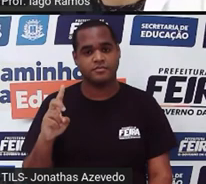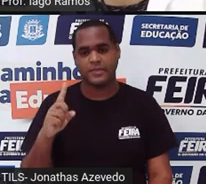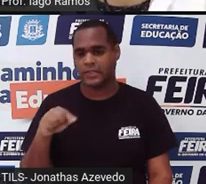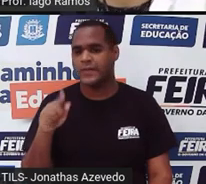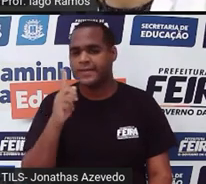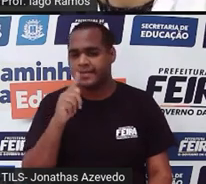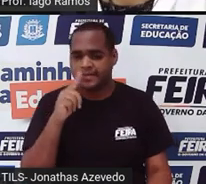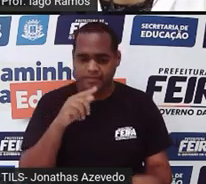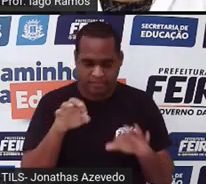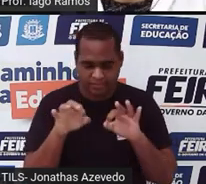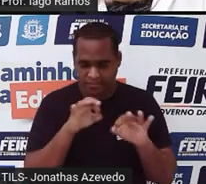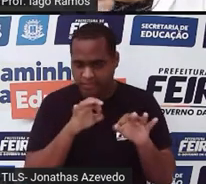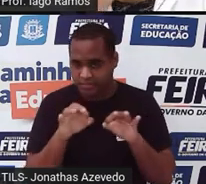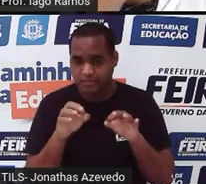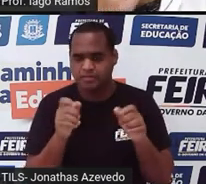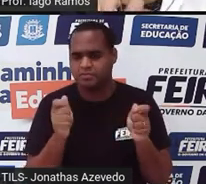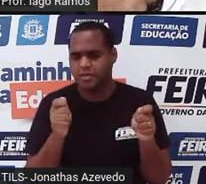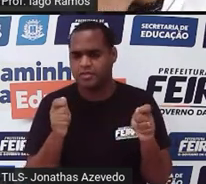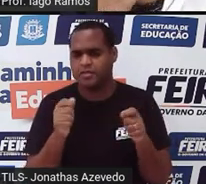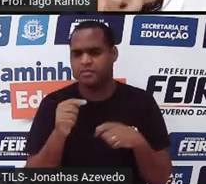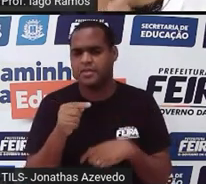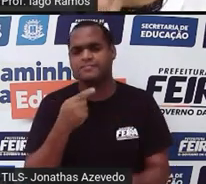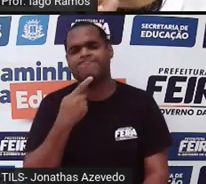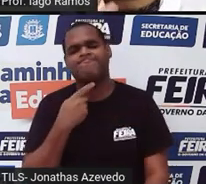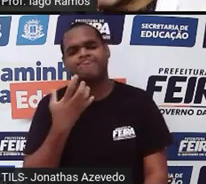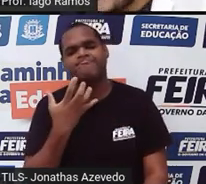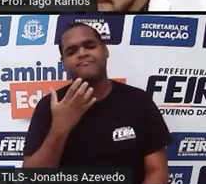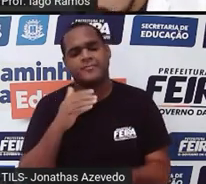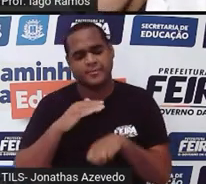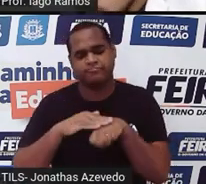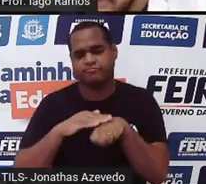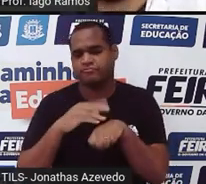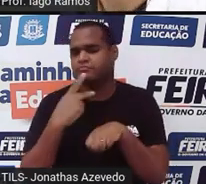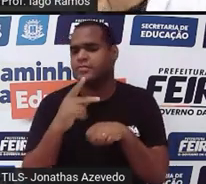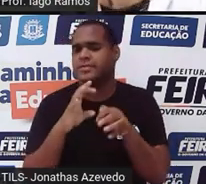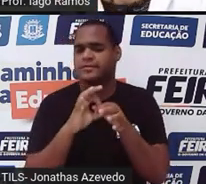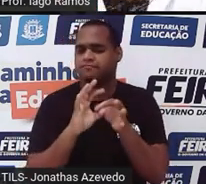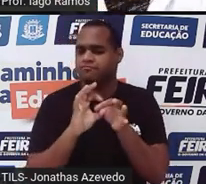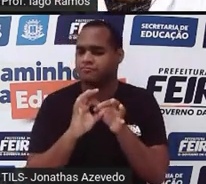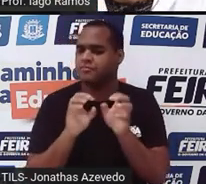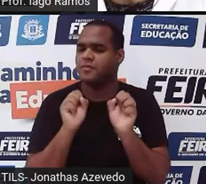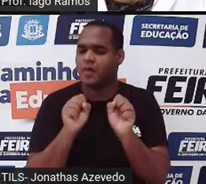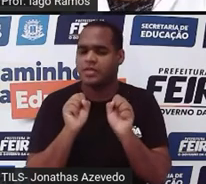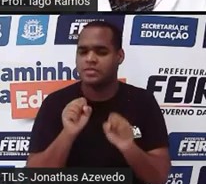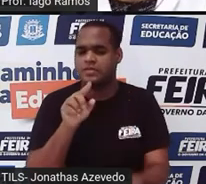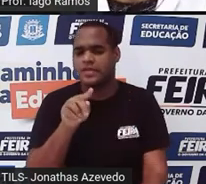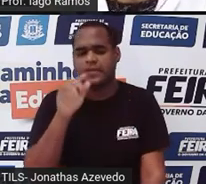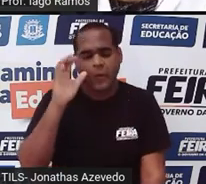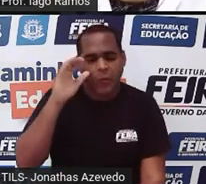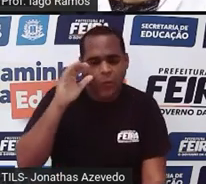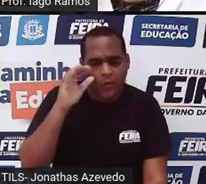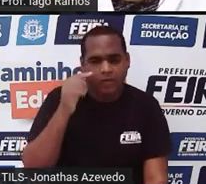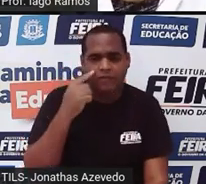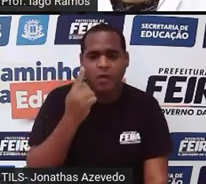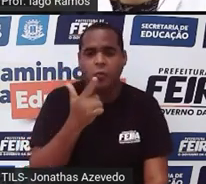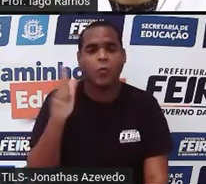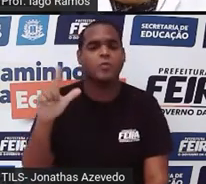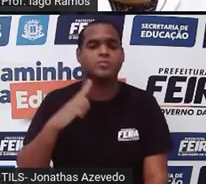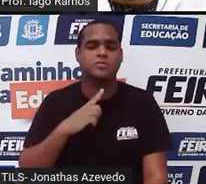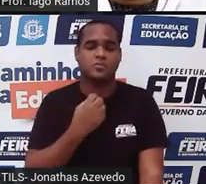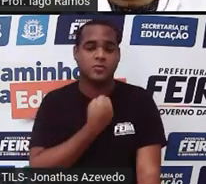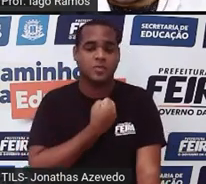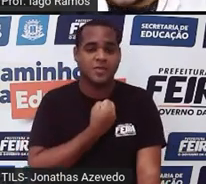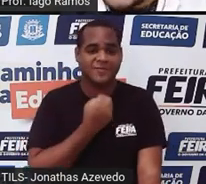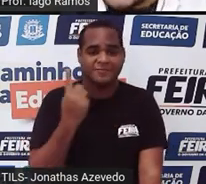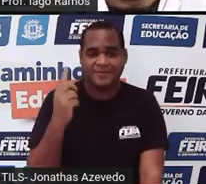conseguiu fazer, mas eu queria que você tentasse descobrir qual é o próximo número